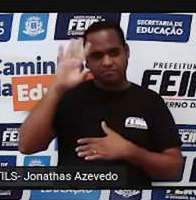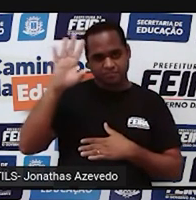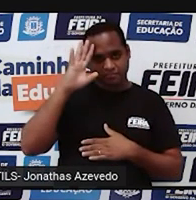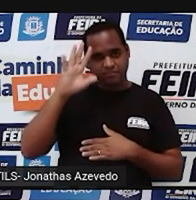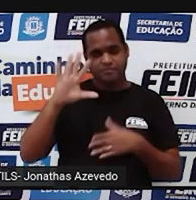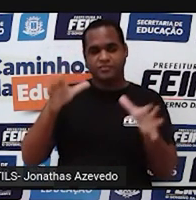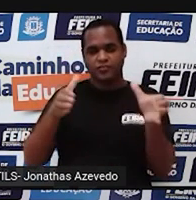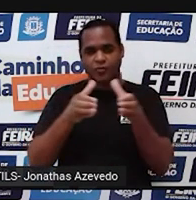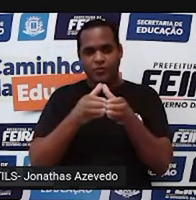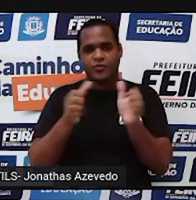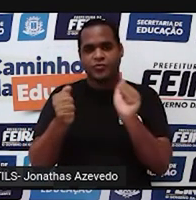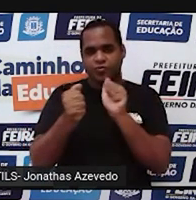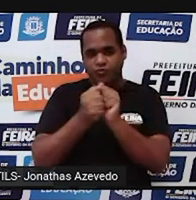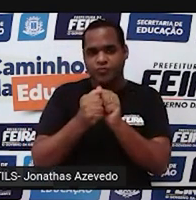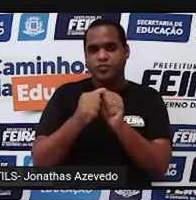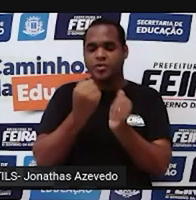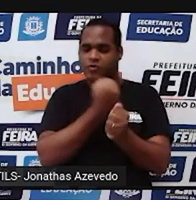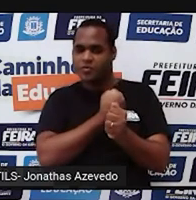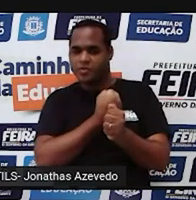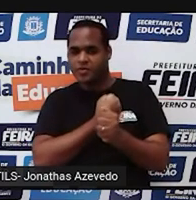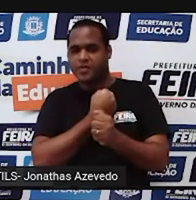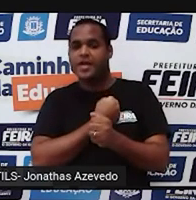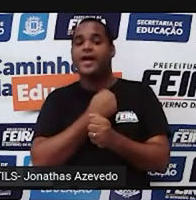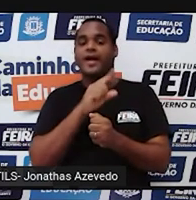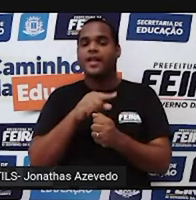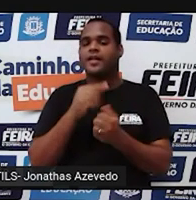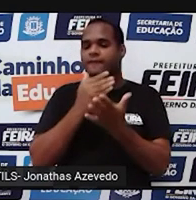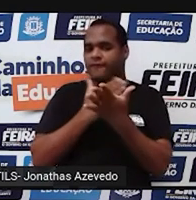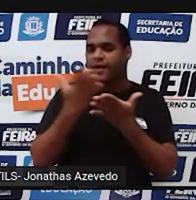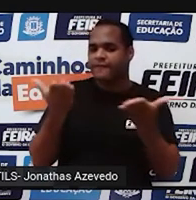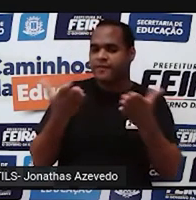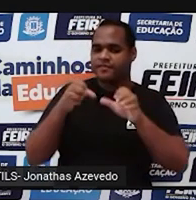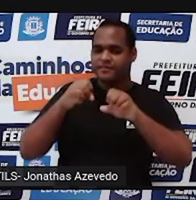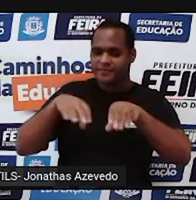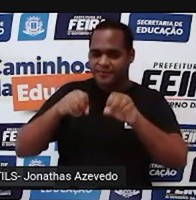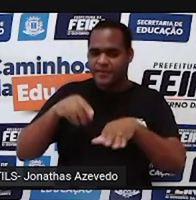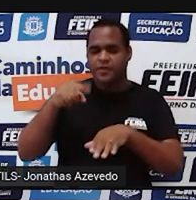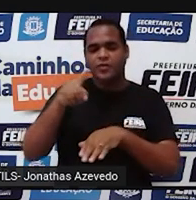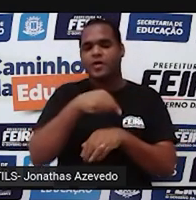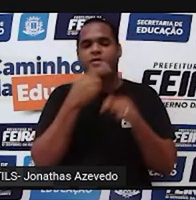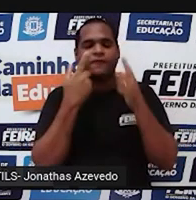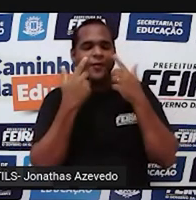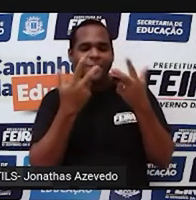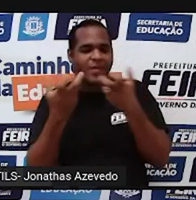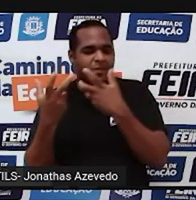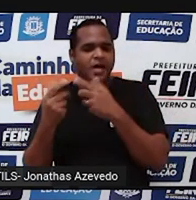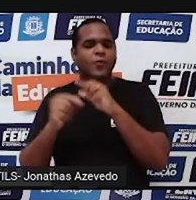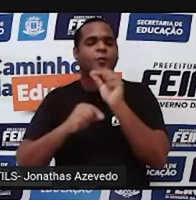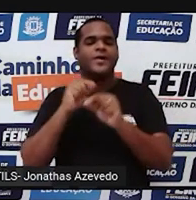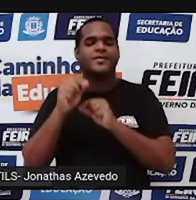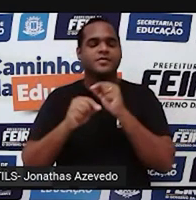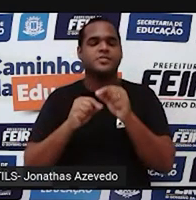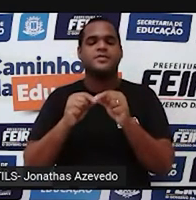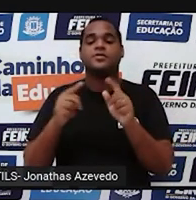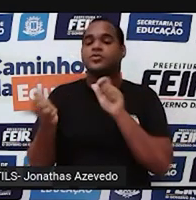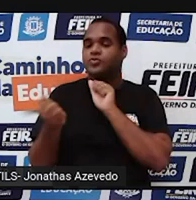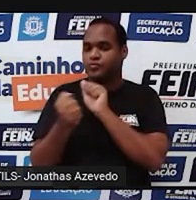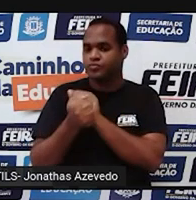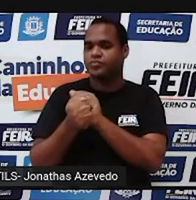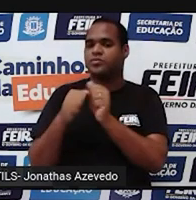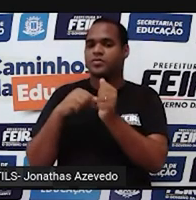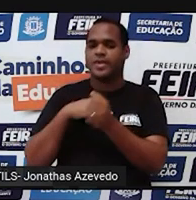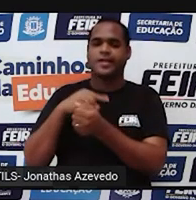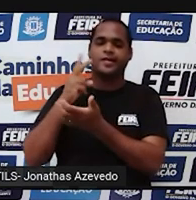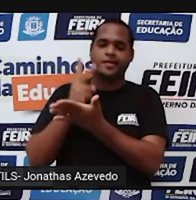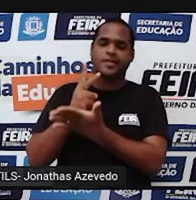conjunto dos números racionais que lá no início da aula a gente viu que engloba todos os tipos de número